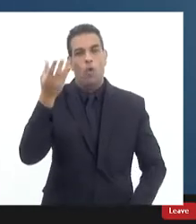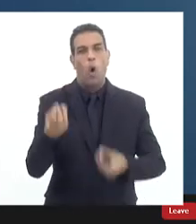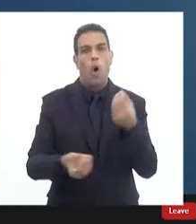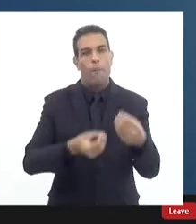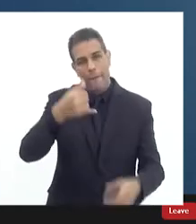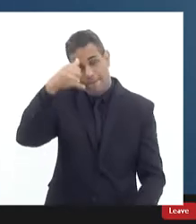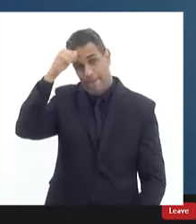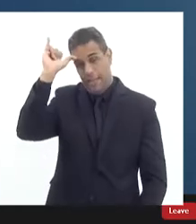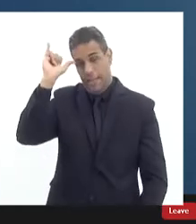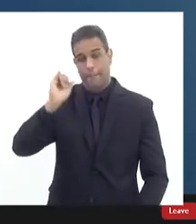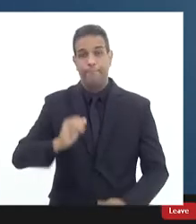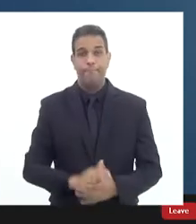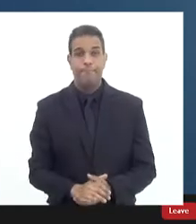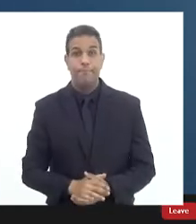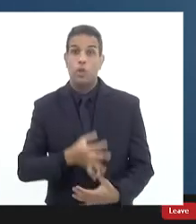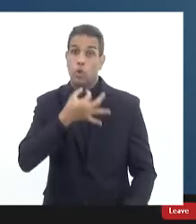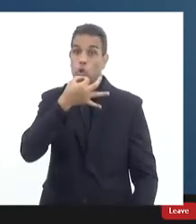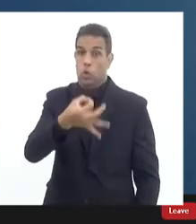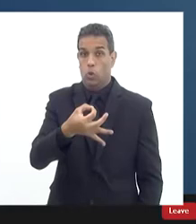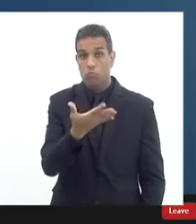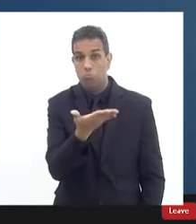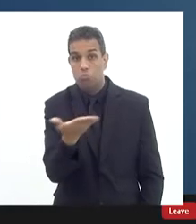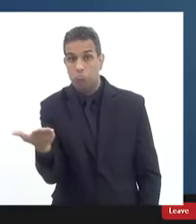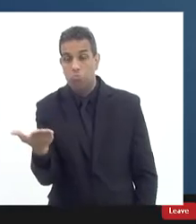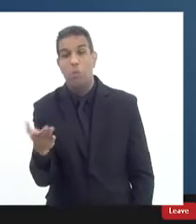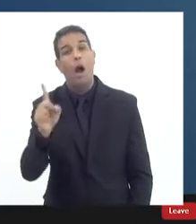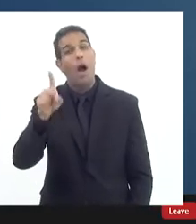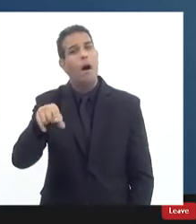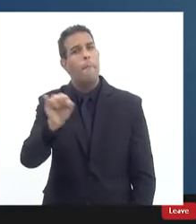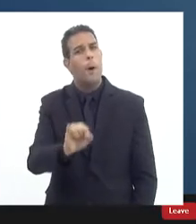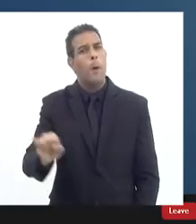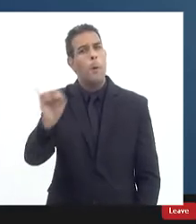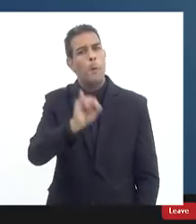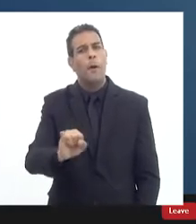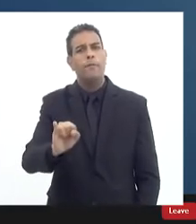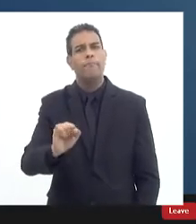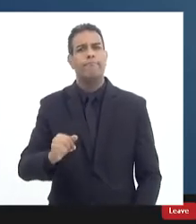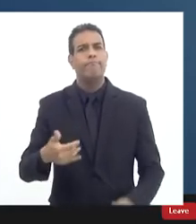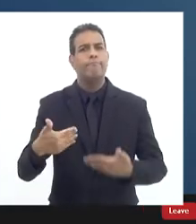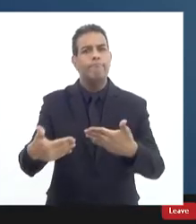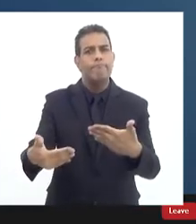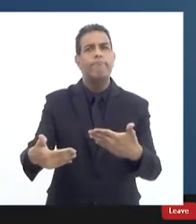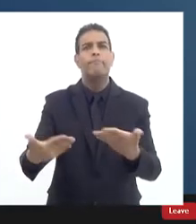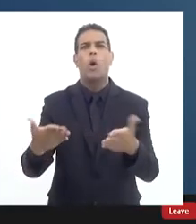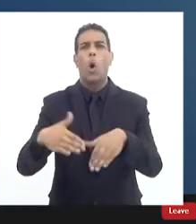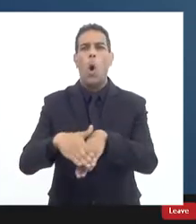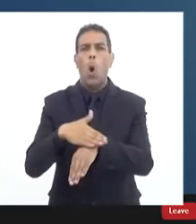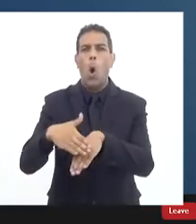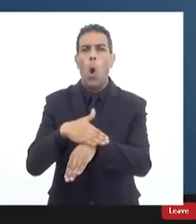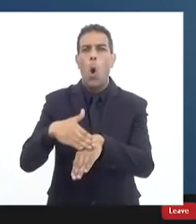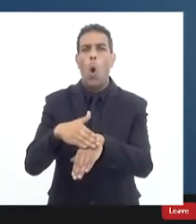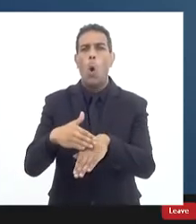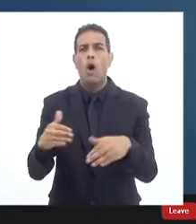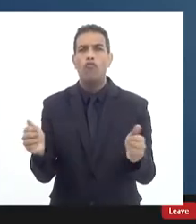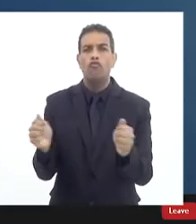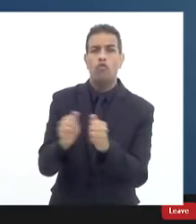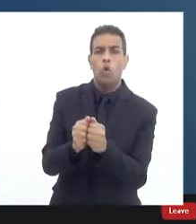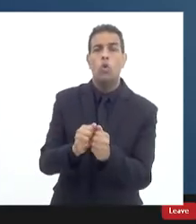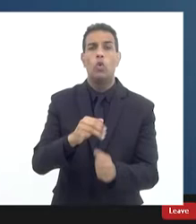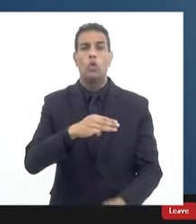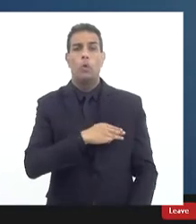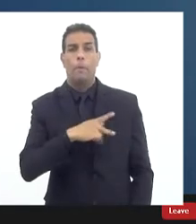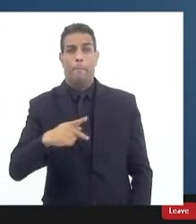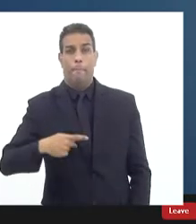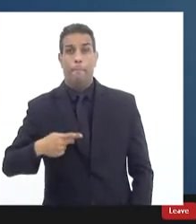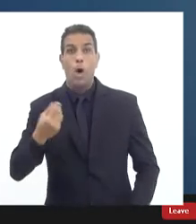outra sugestão que eu faço e eu acho que a gente poderia inclusive fazer uma conversa com o Ministério Público é essa questão da